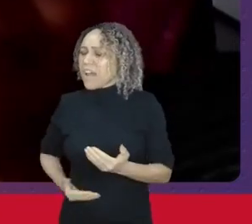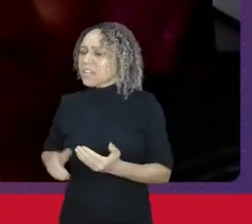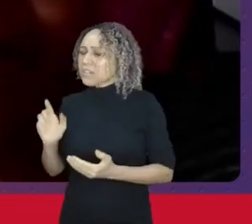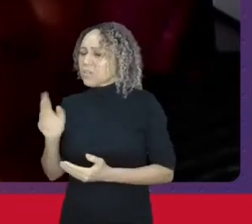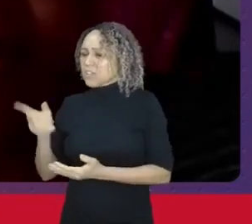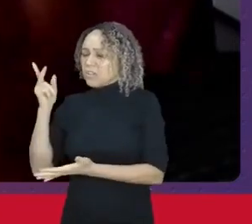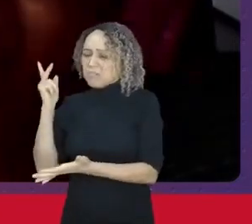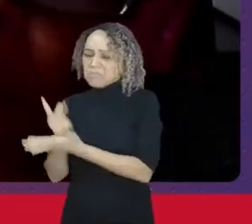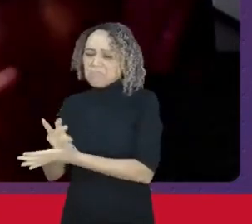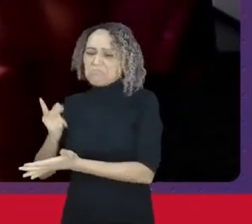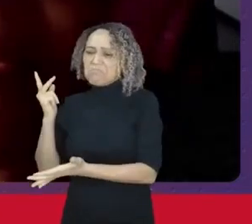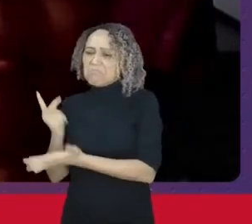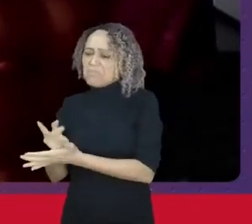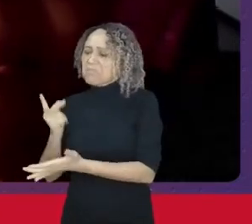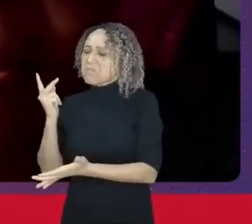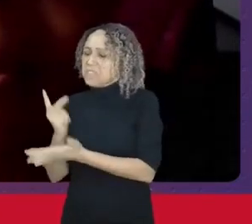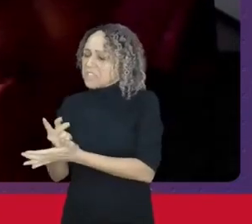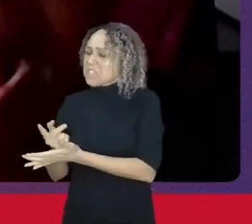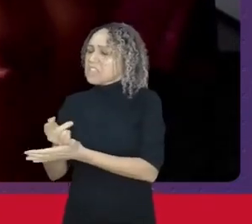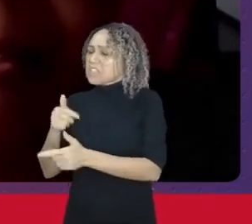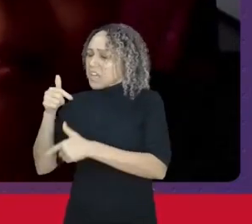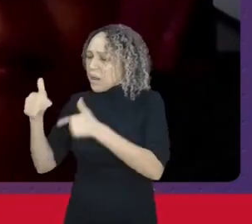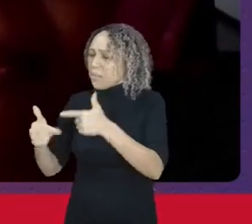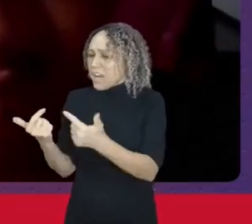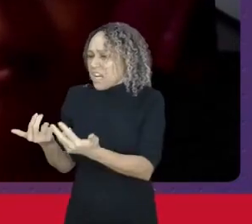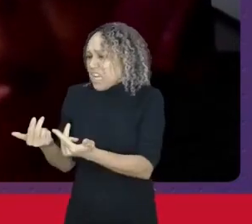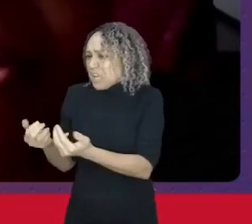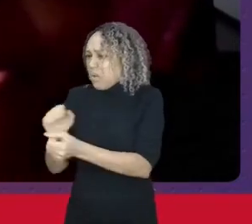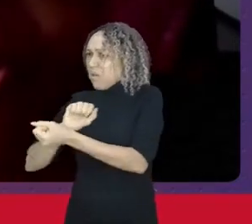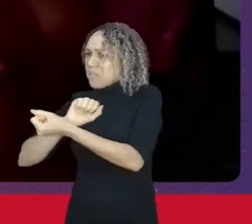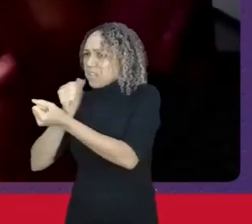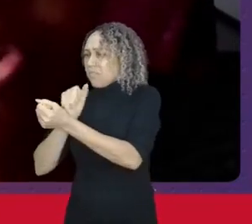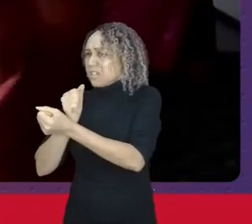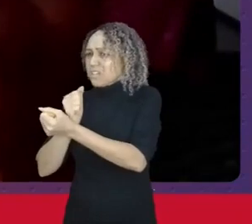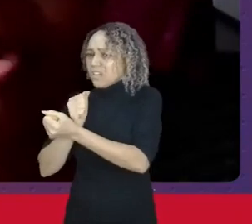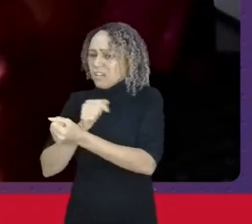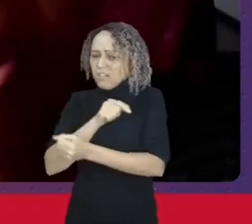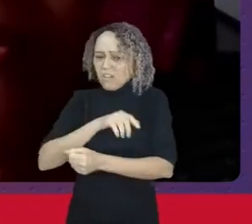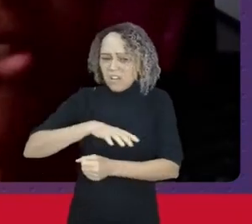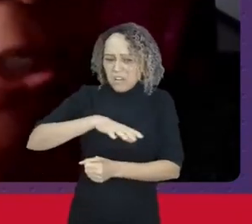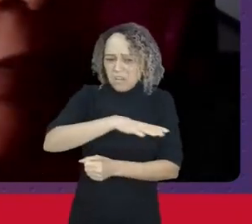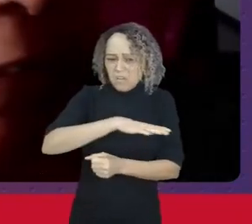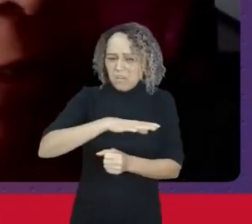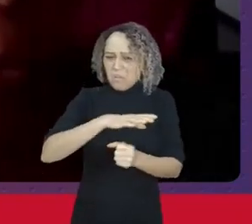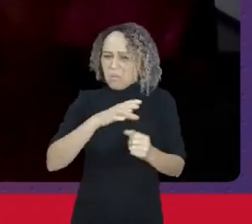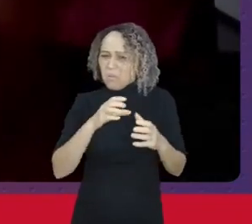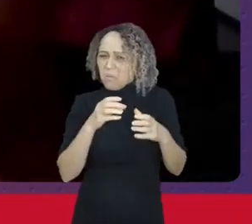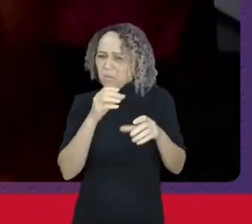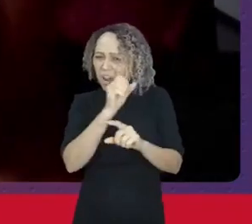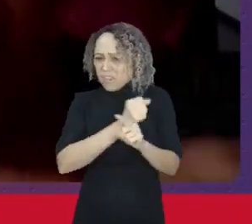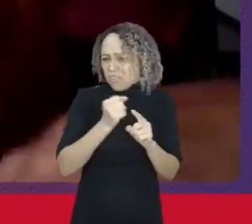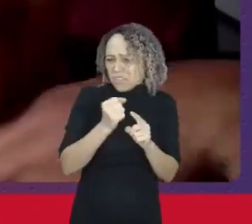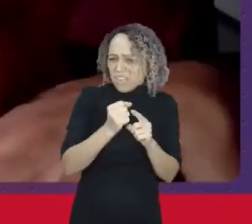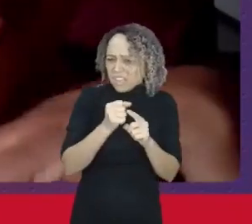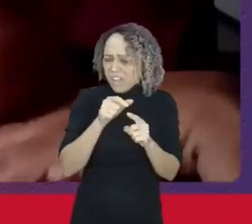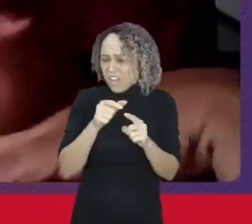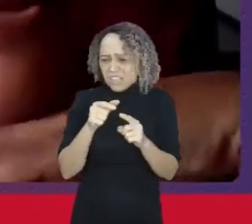escravidão e muitas ainda dentro desse esquema de quase escravidão